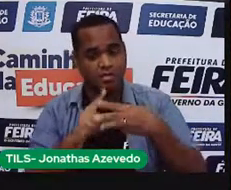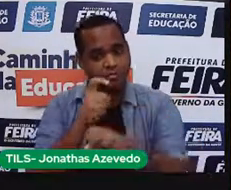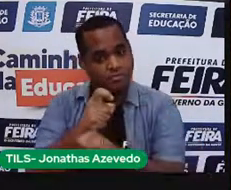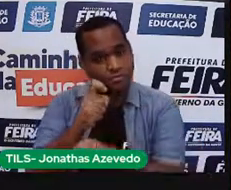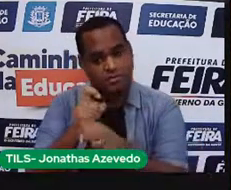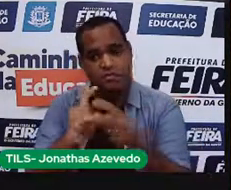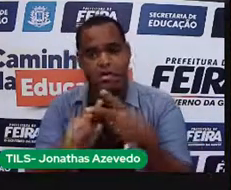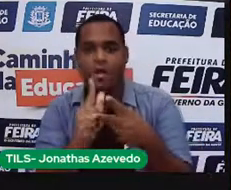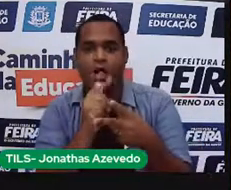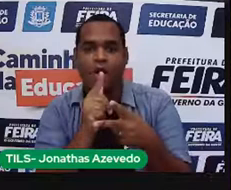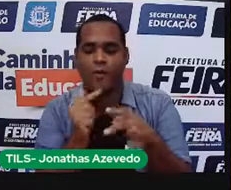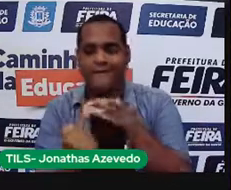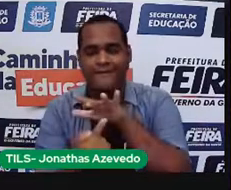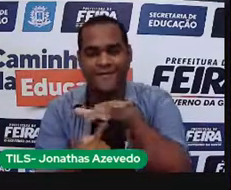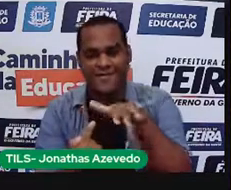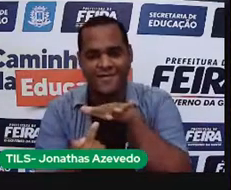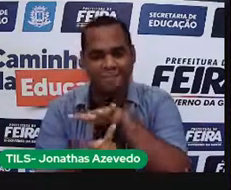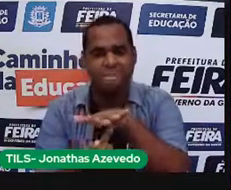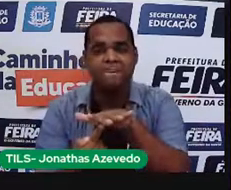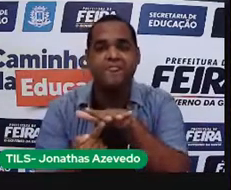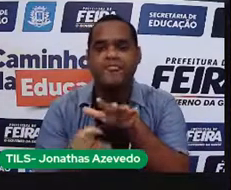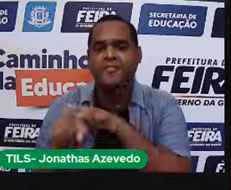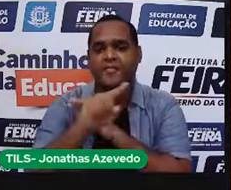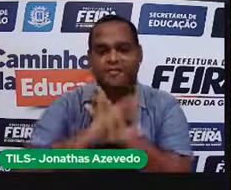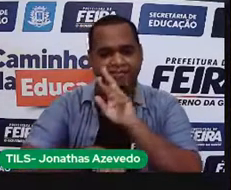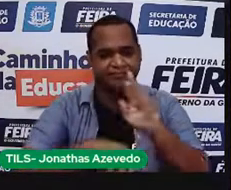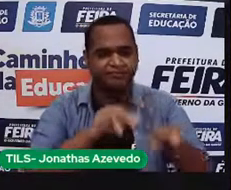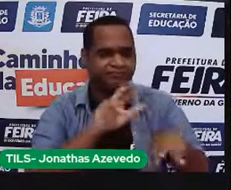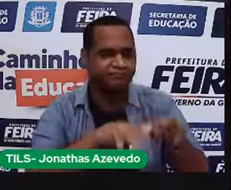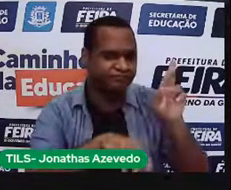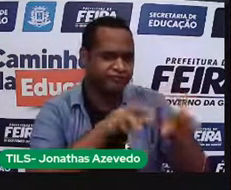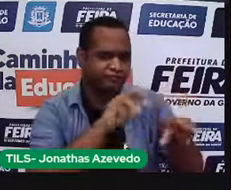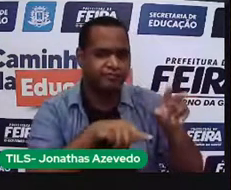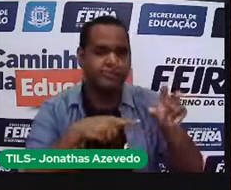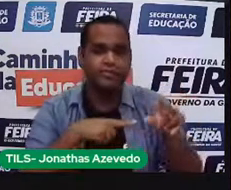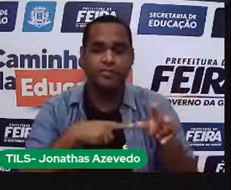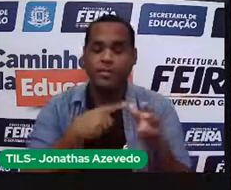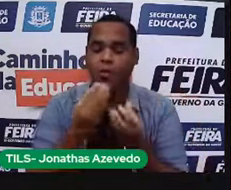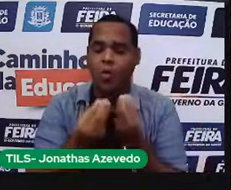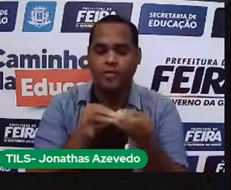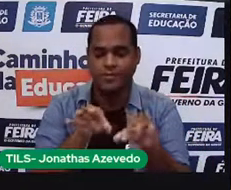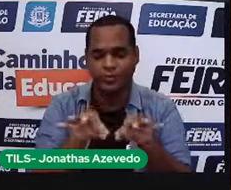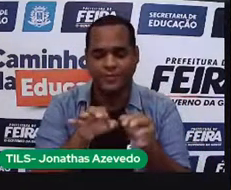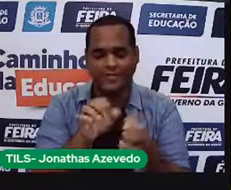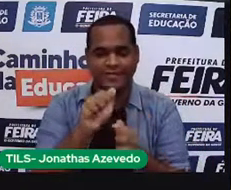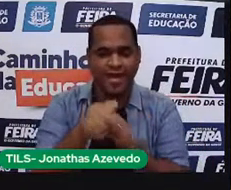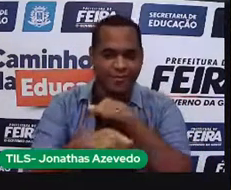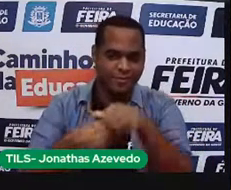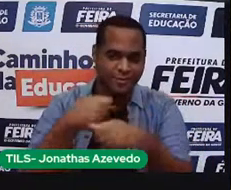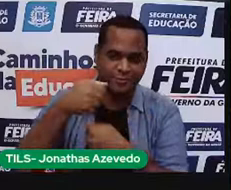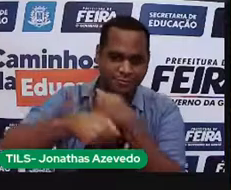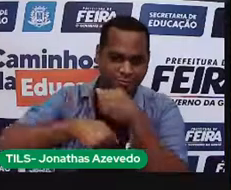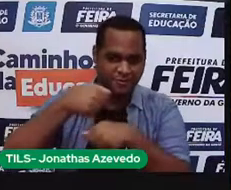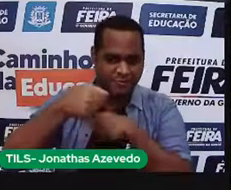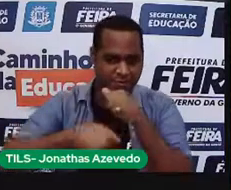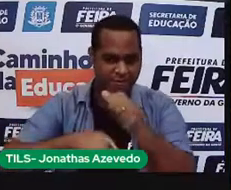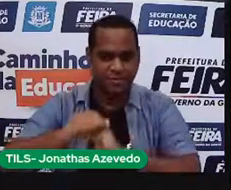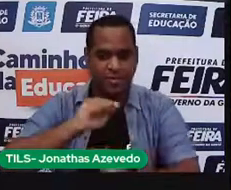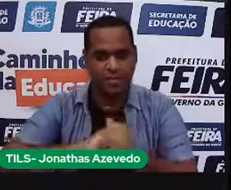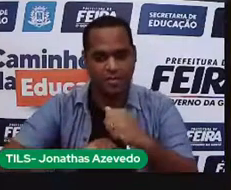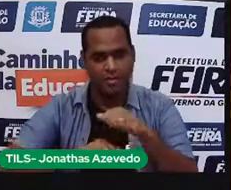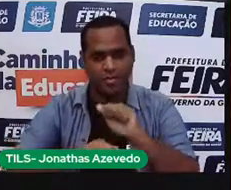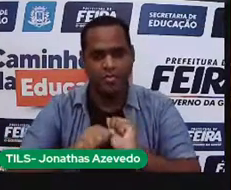o sólido, o líquido e o gasoso. E eles vão variar de acordo com a organização dos átomos ali que formam essas moléculas.